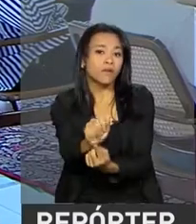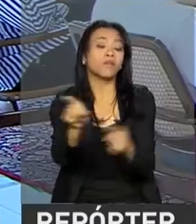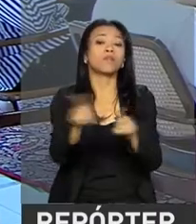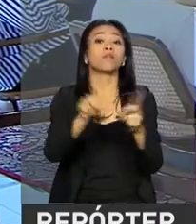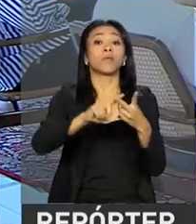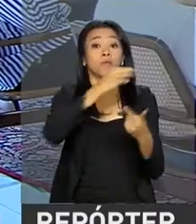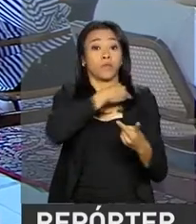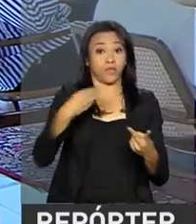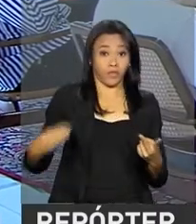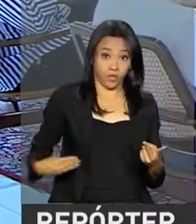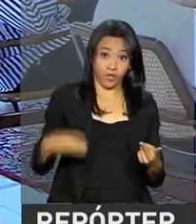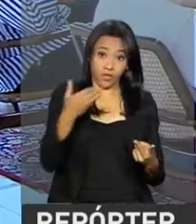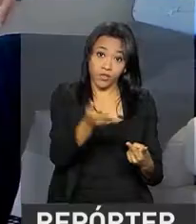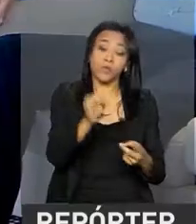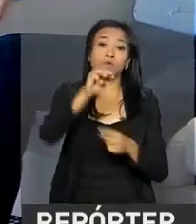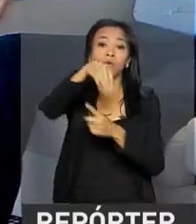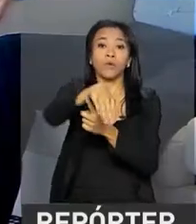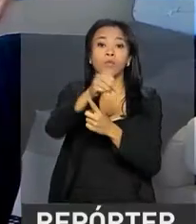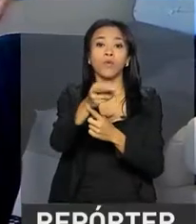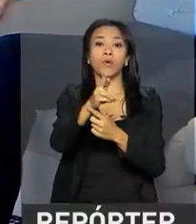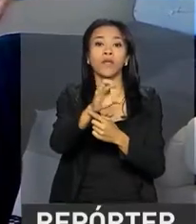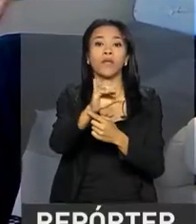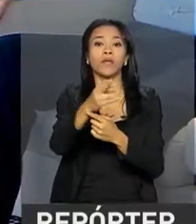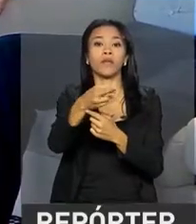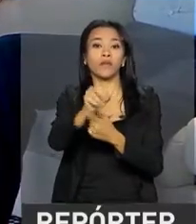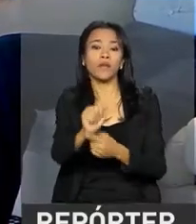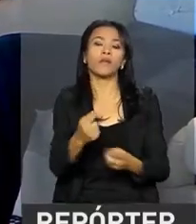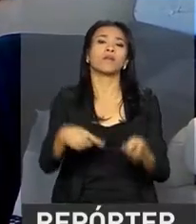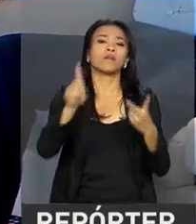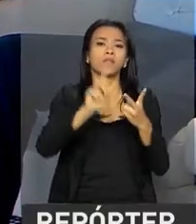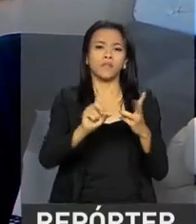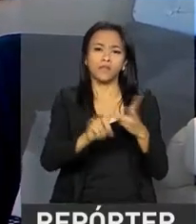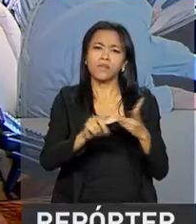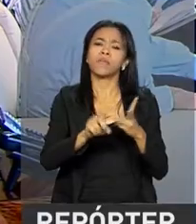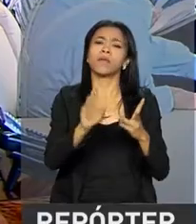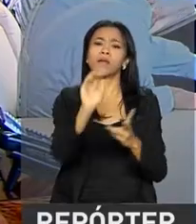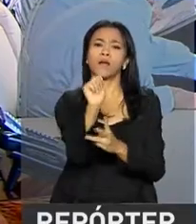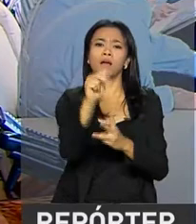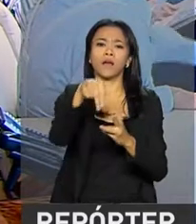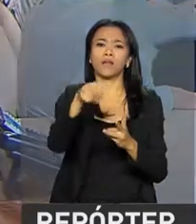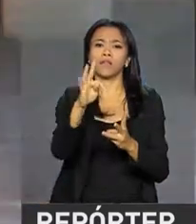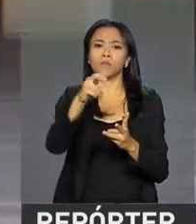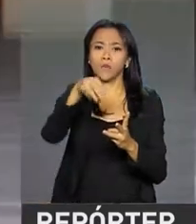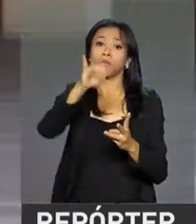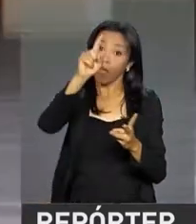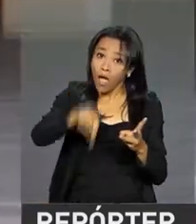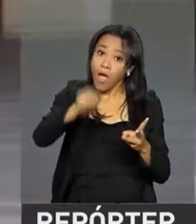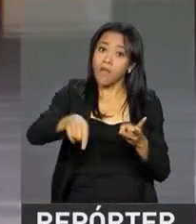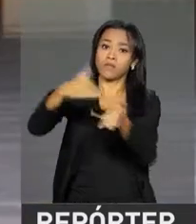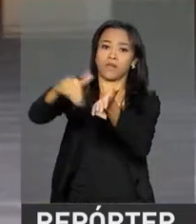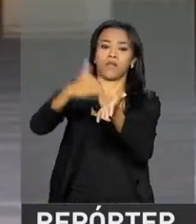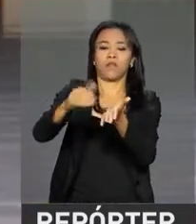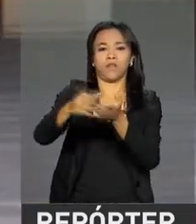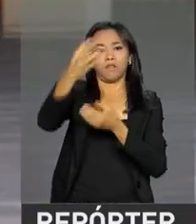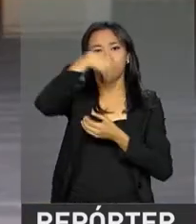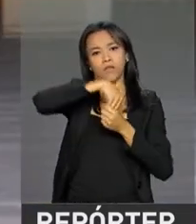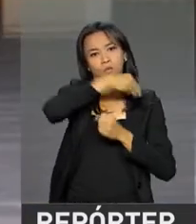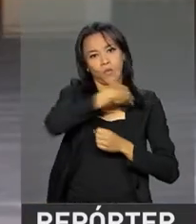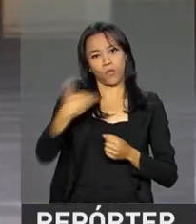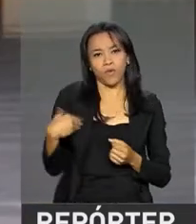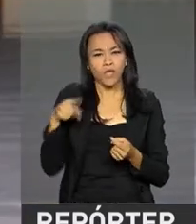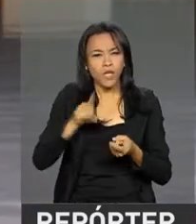Secretaria-Geral da Presidência, Moreira Franco, e também o ministro Antônio Embaçaí, que é da Secretaria de Governo, que é o responsável pela articulação